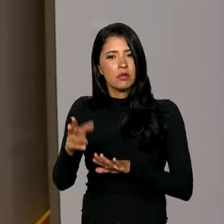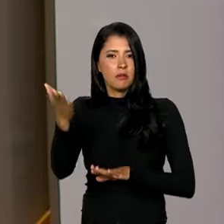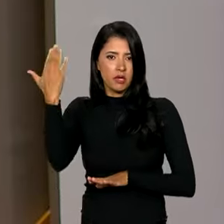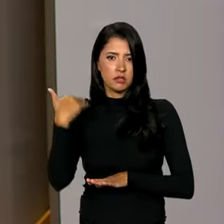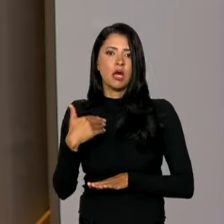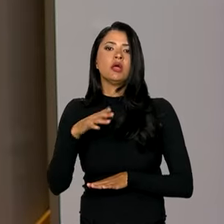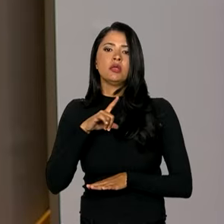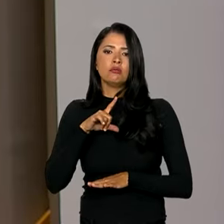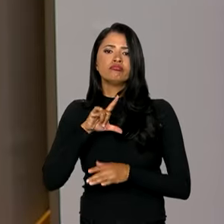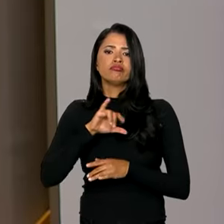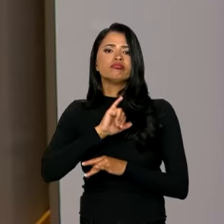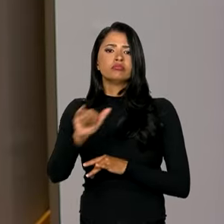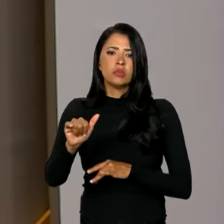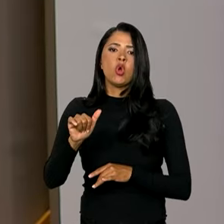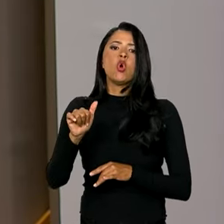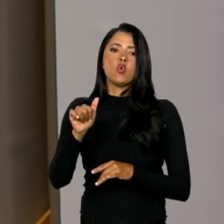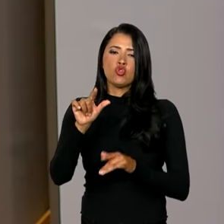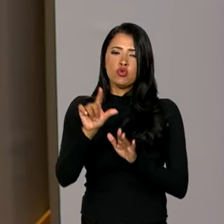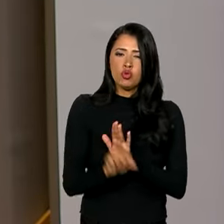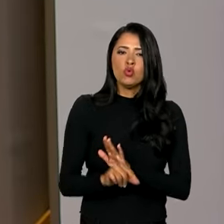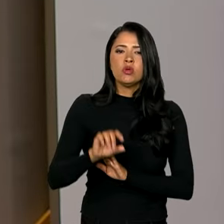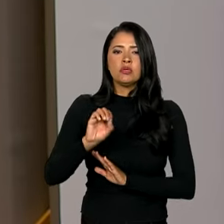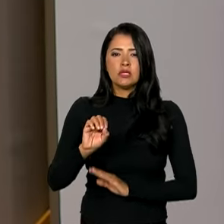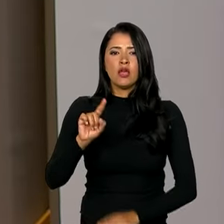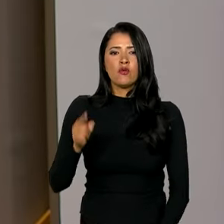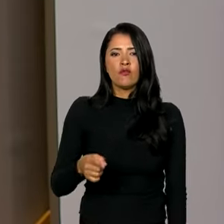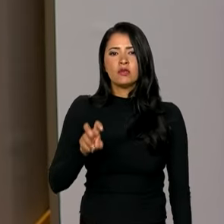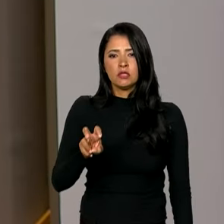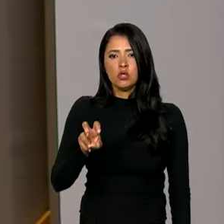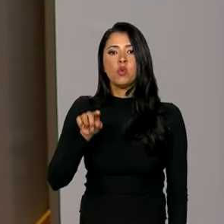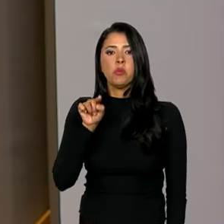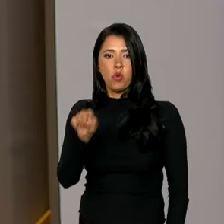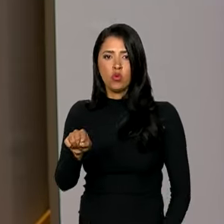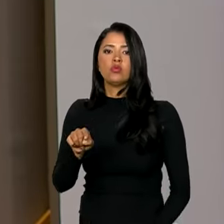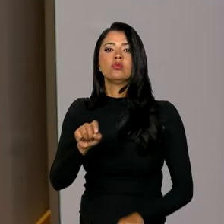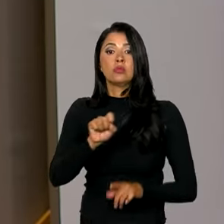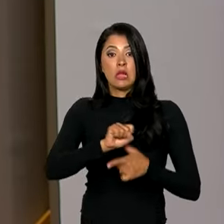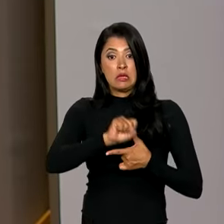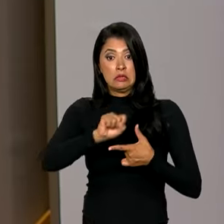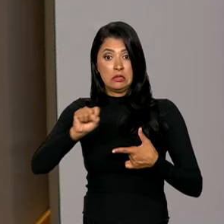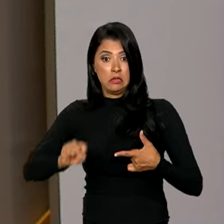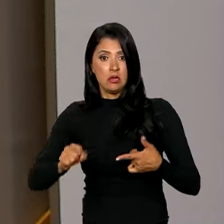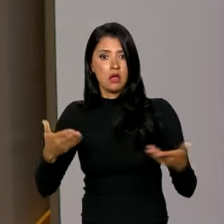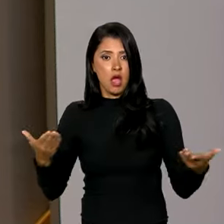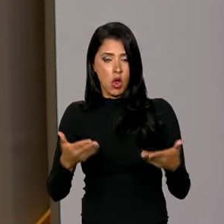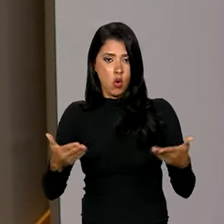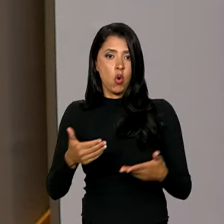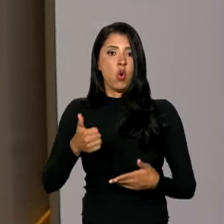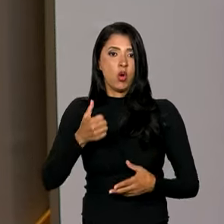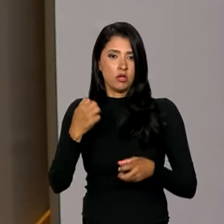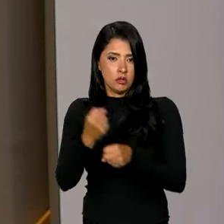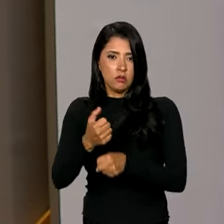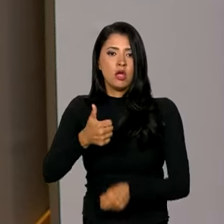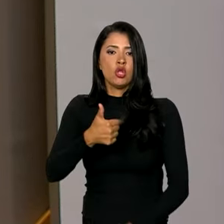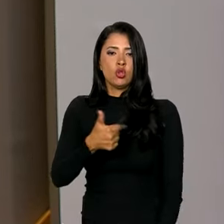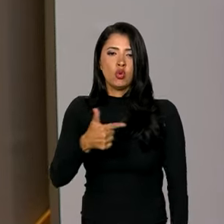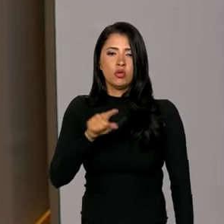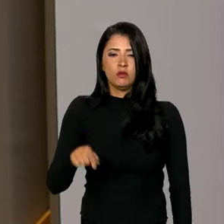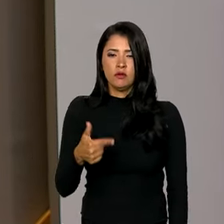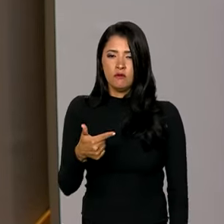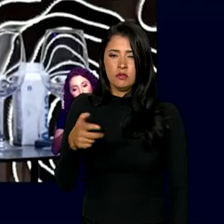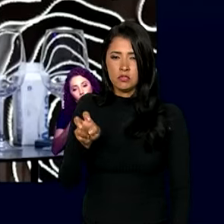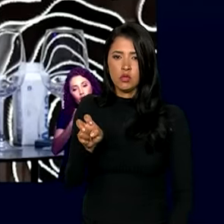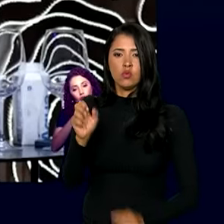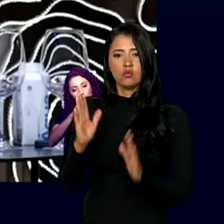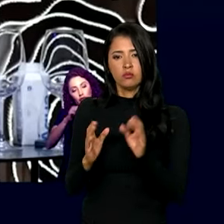Copom definiu o corte de 0,5 ponto percentual na Selic, que agora está em 12,25% ao